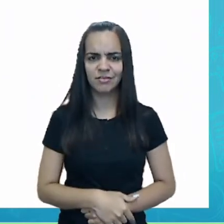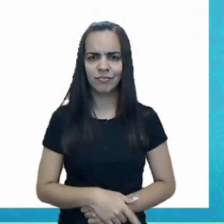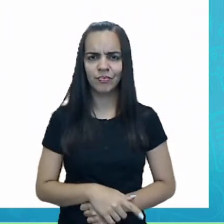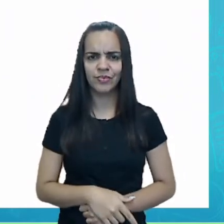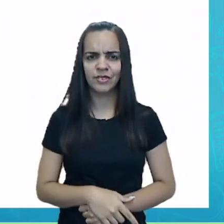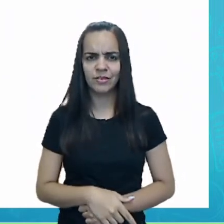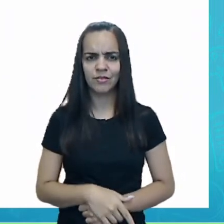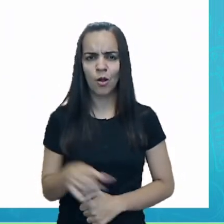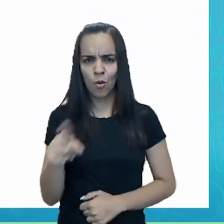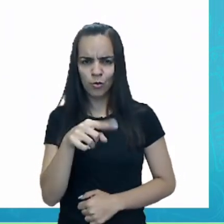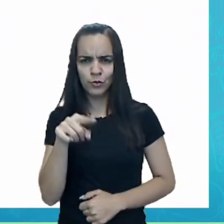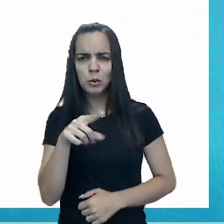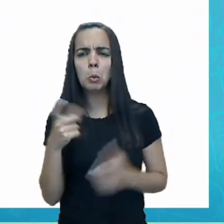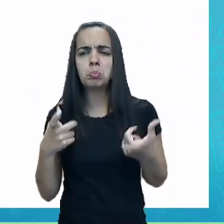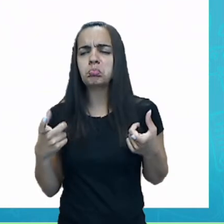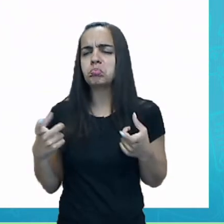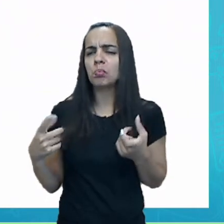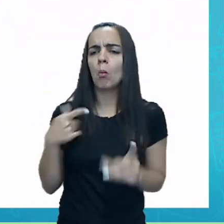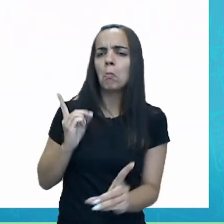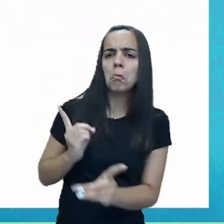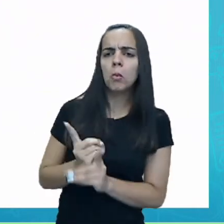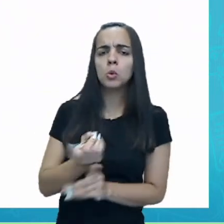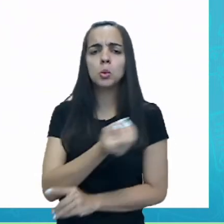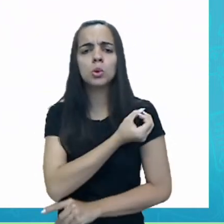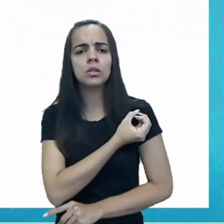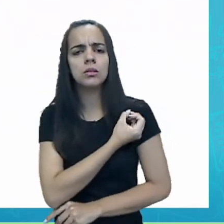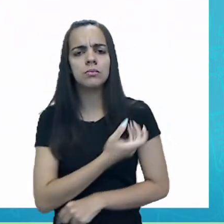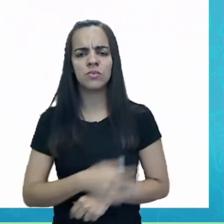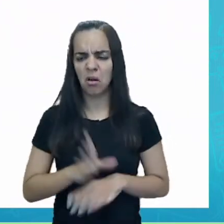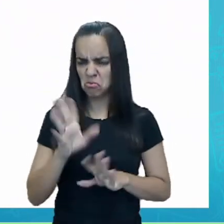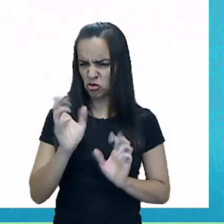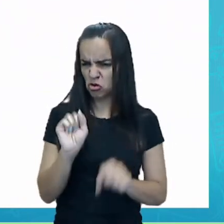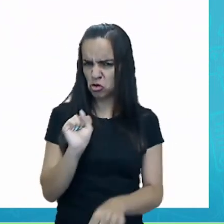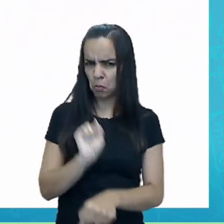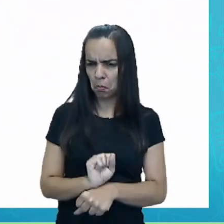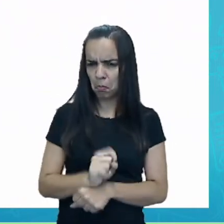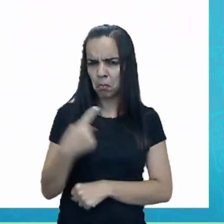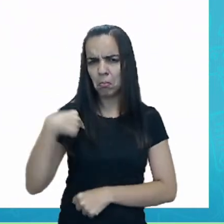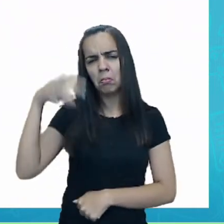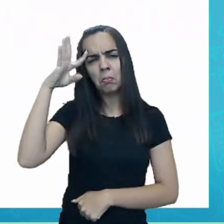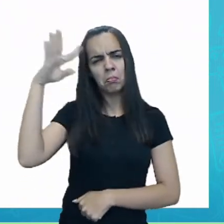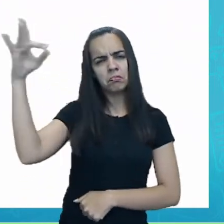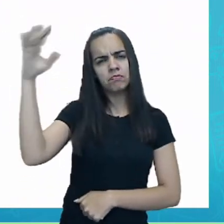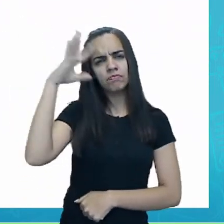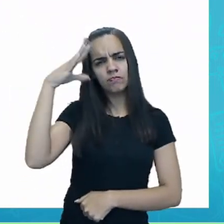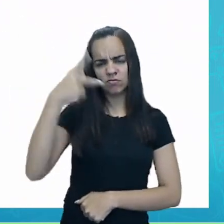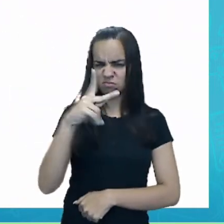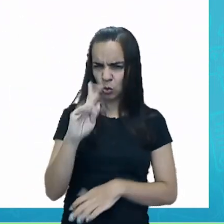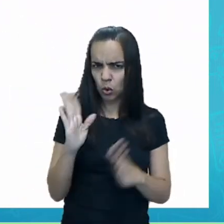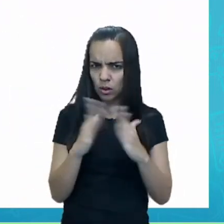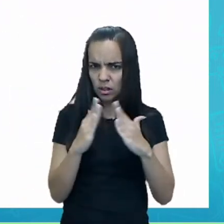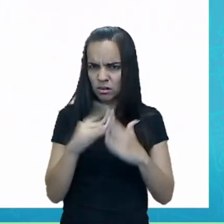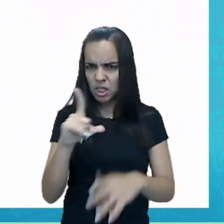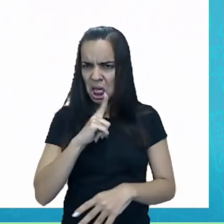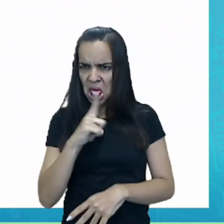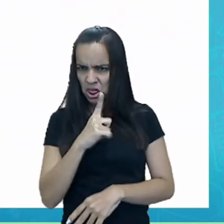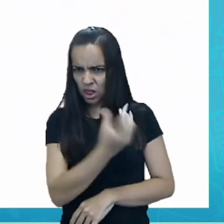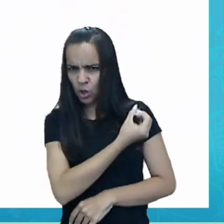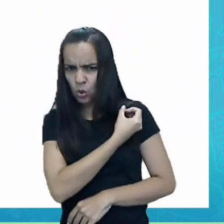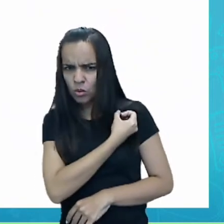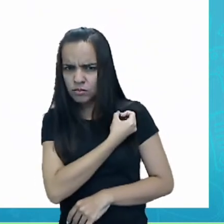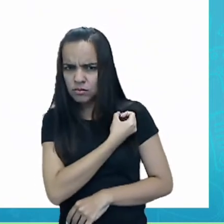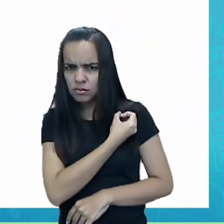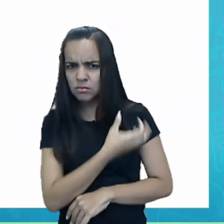podem encontrar os numerais? Vocês estão parando pra pensar aí? Será que na casa de vocês tem os numerais?